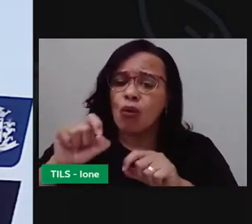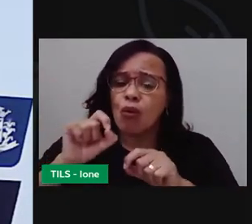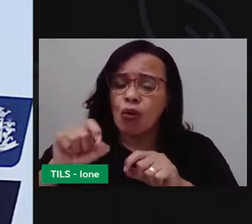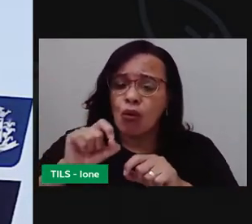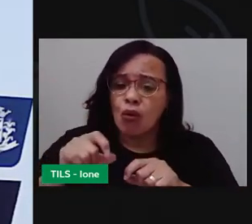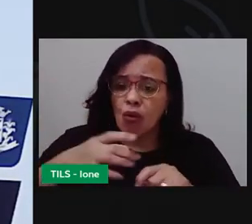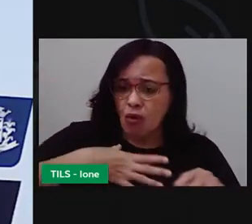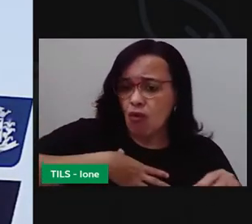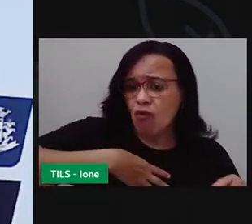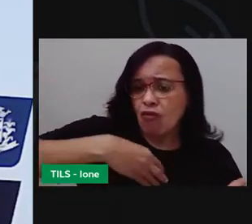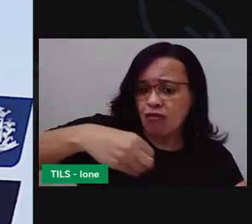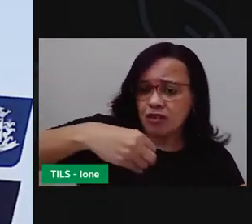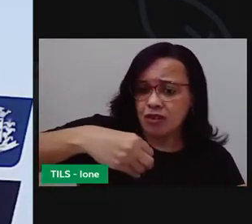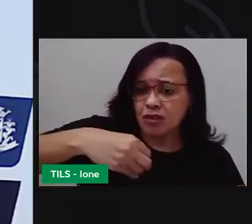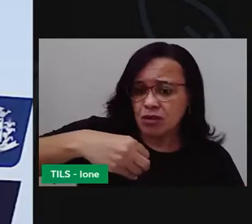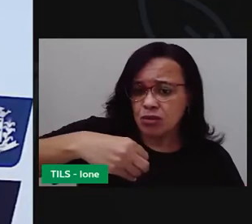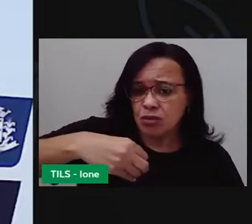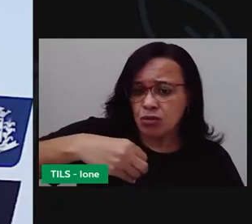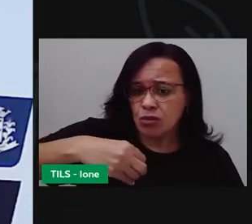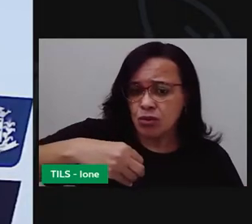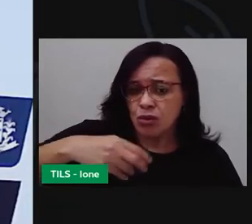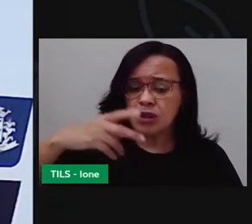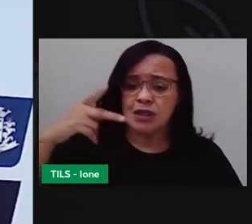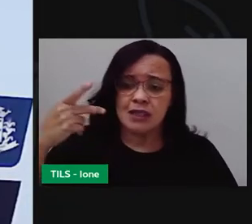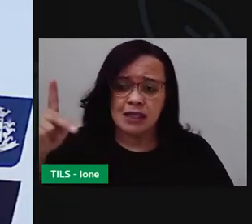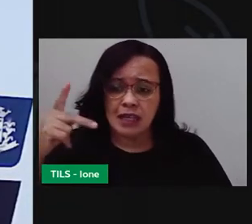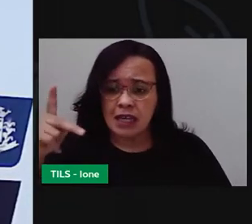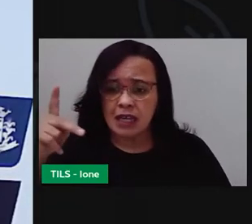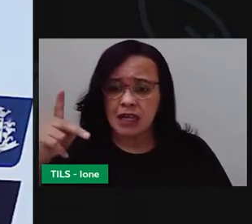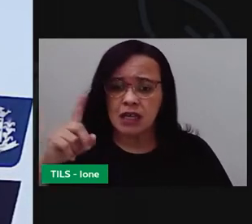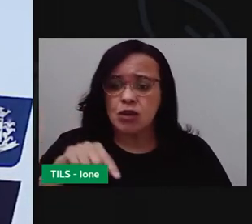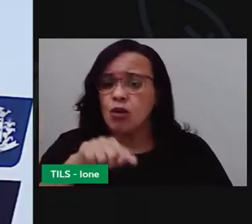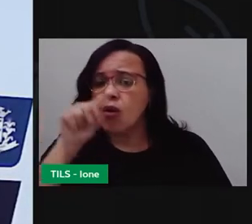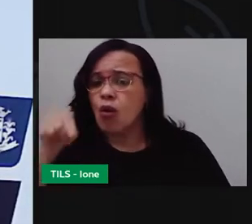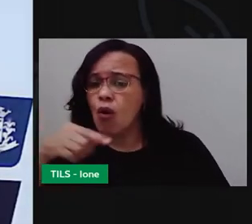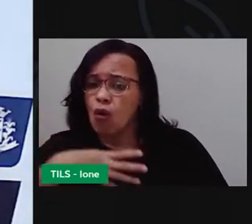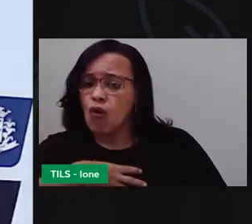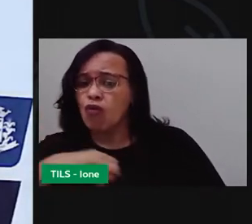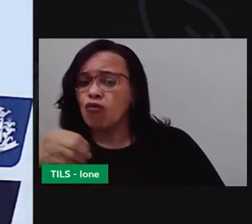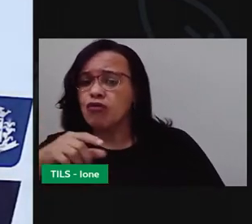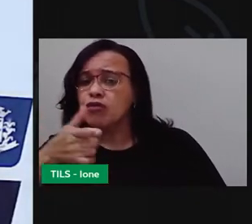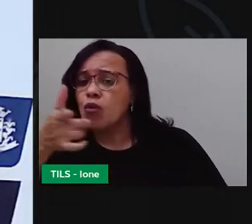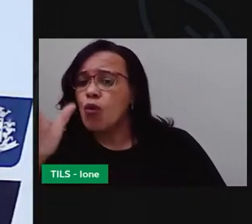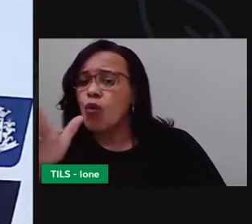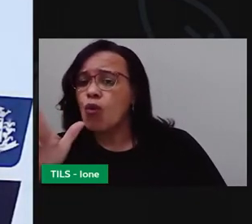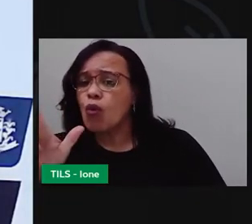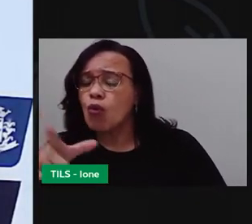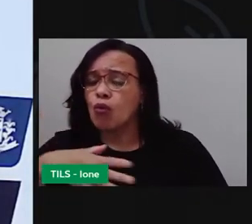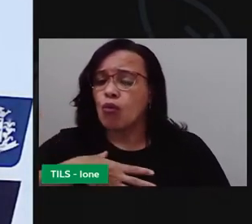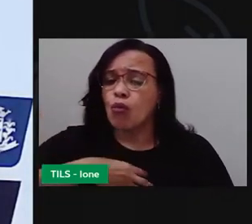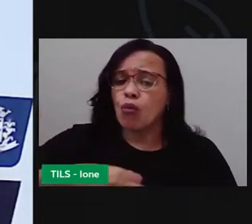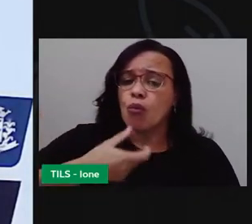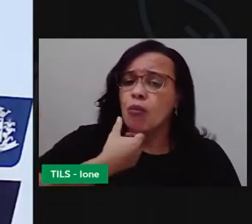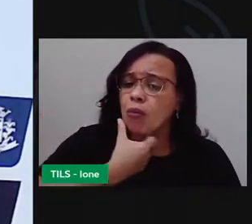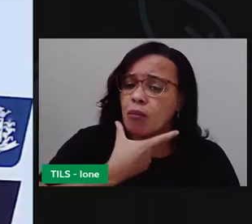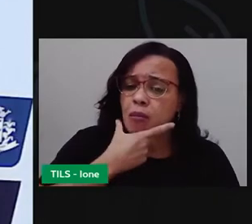é o filho deste papai? Ou será que é o filho deste outro papai?